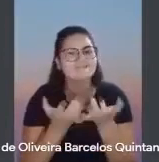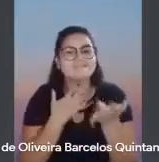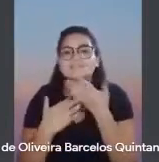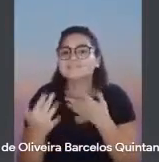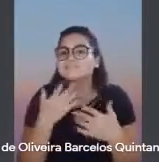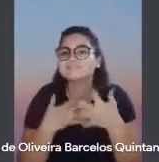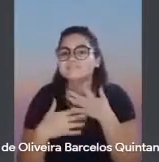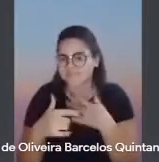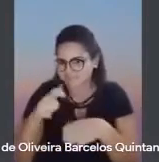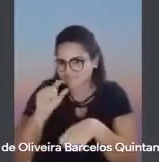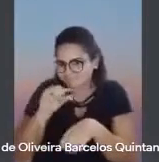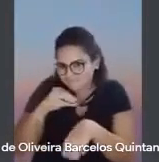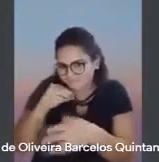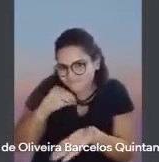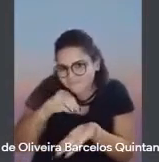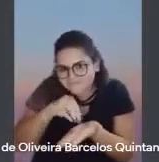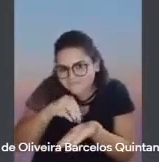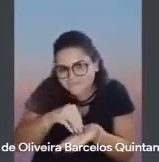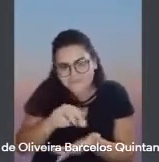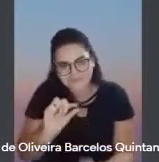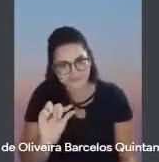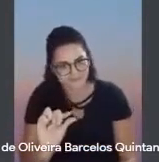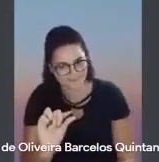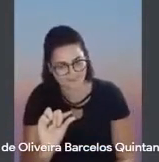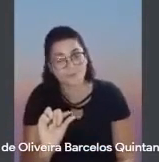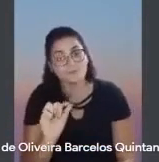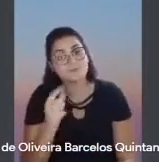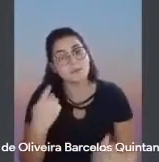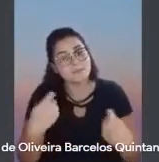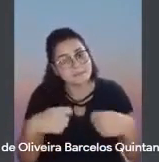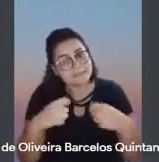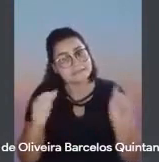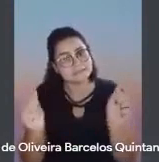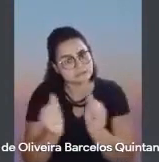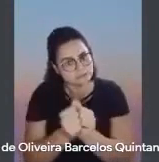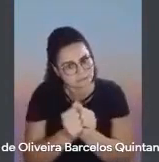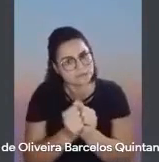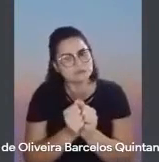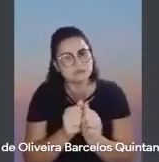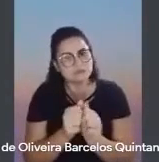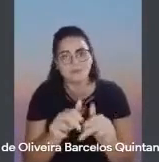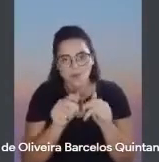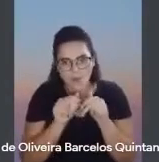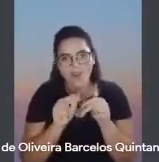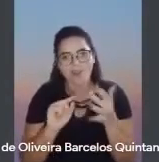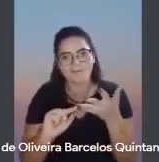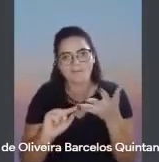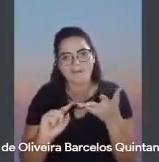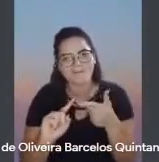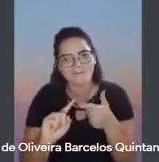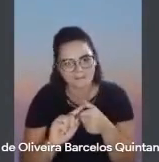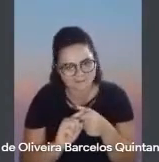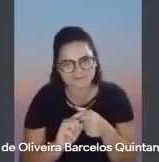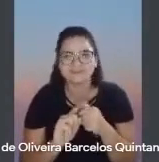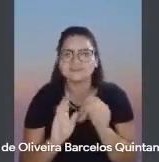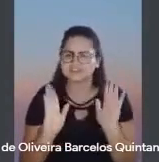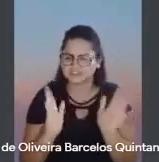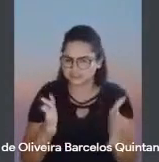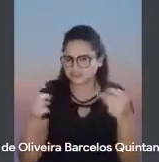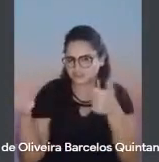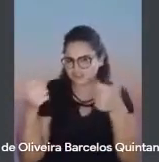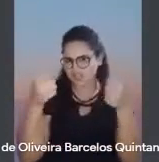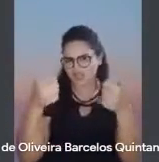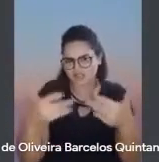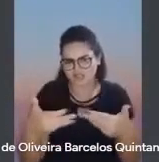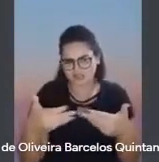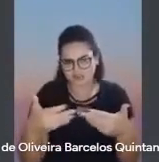chegando a hora, está chegando. E a gente precisa se aglomerar mesmo por certas causas, né? A gente vai falar de algumas delas aqui hoje.